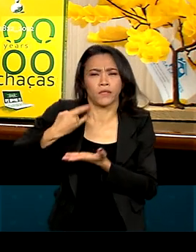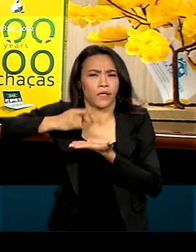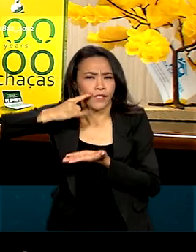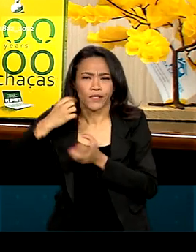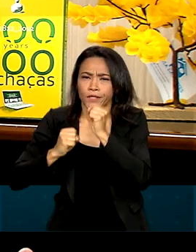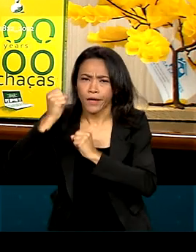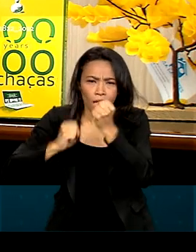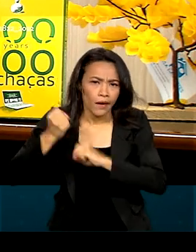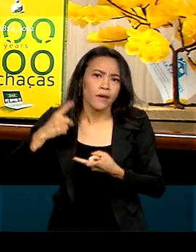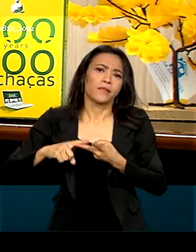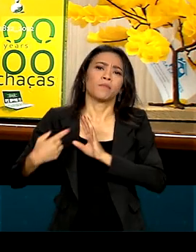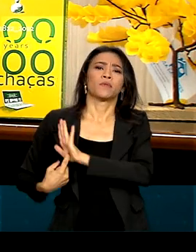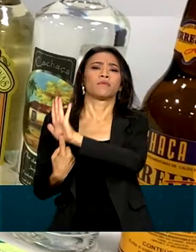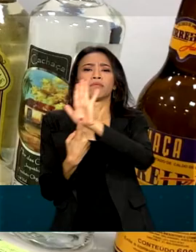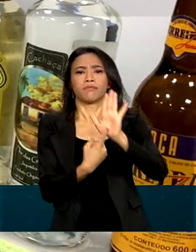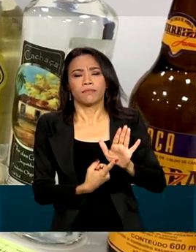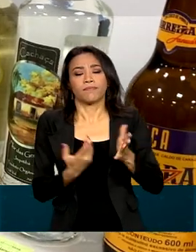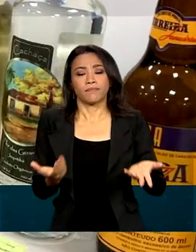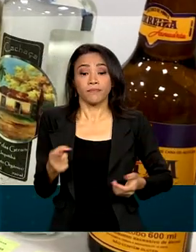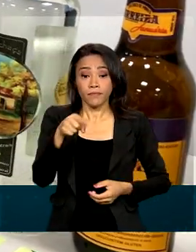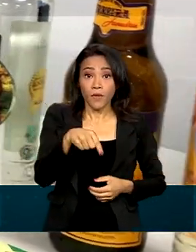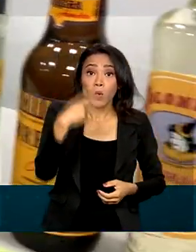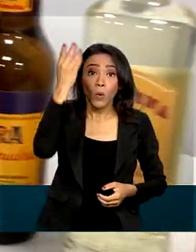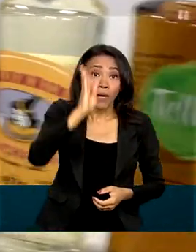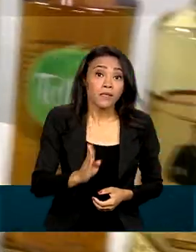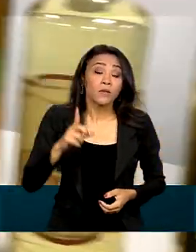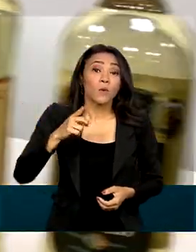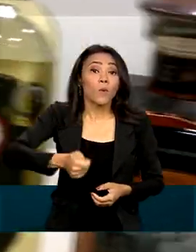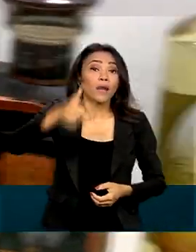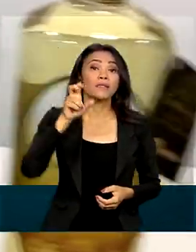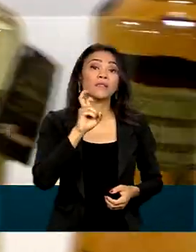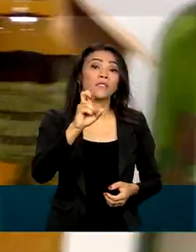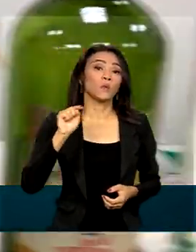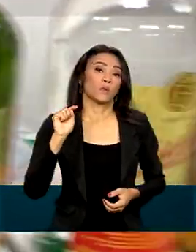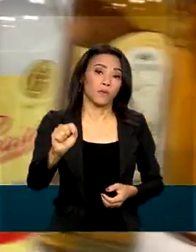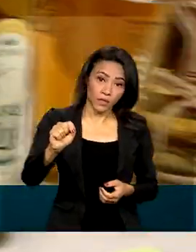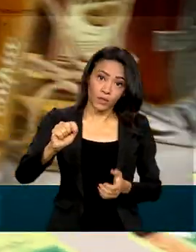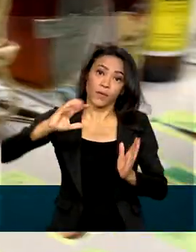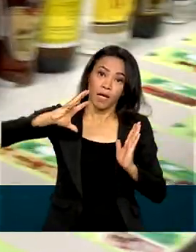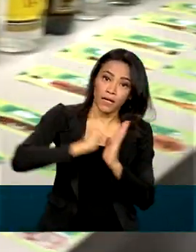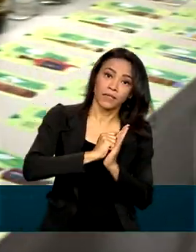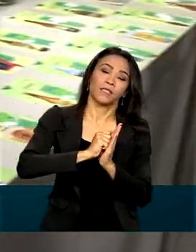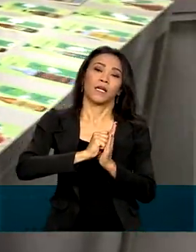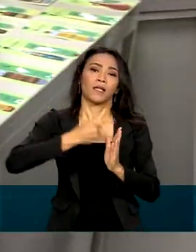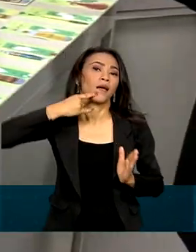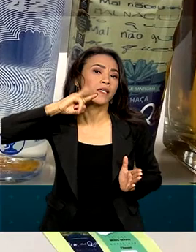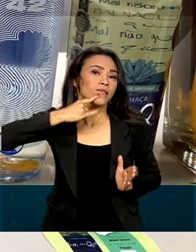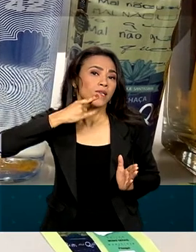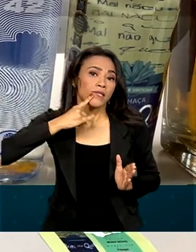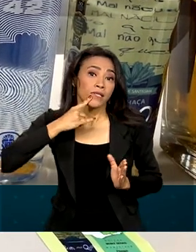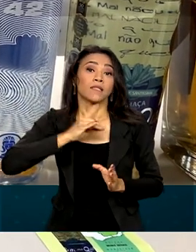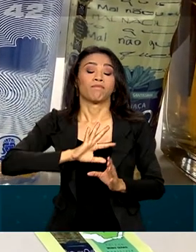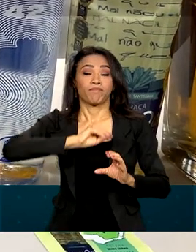na produção de cachaça. O Brasil conta com quase 5 mil cachaças registradas no Ministério da Agricultura,